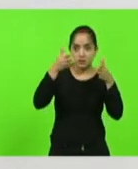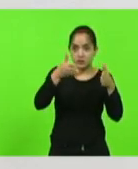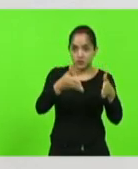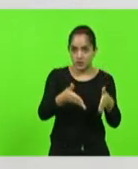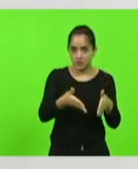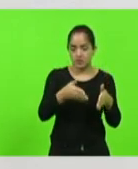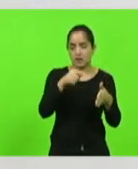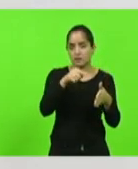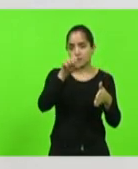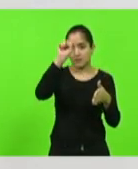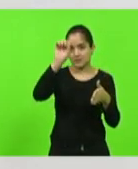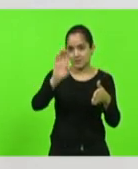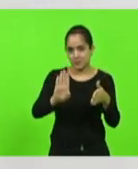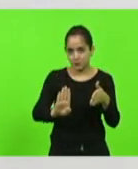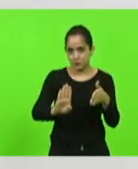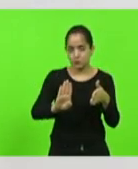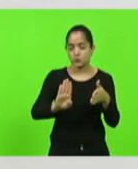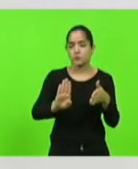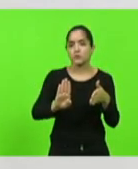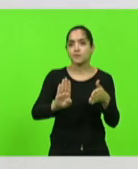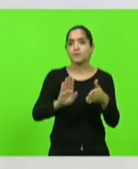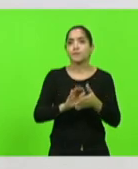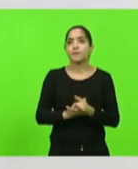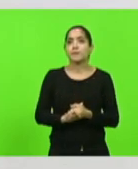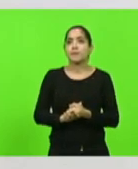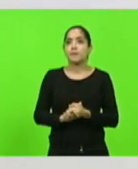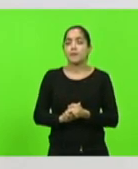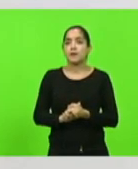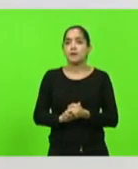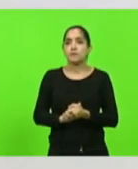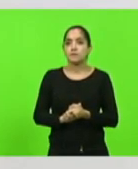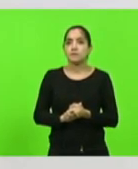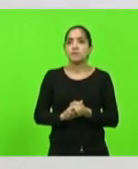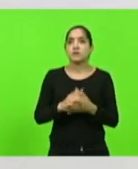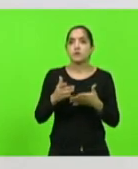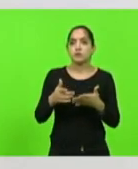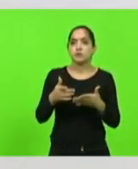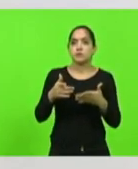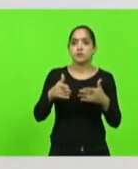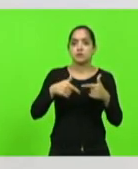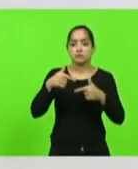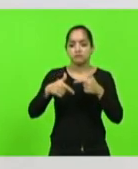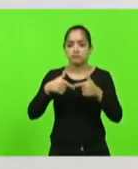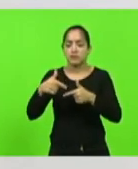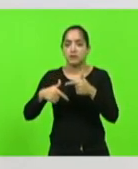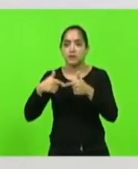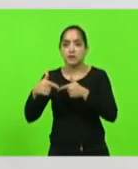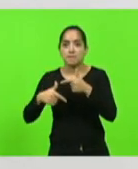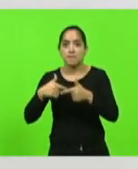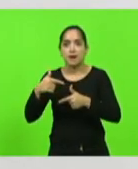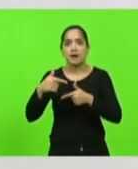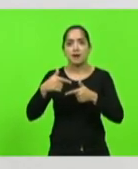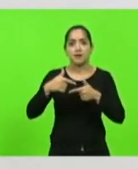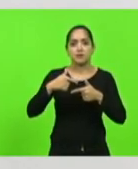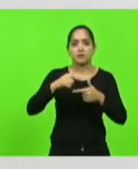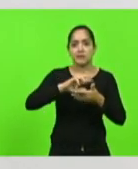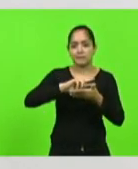São Bento do Sul com suas oficinas marcenarias